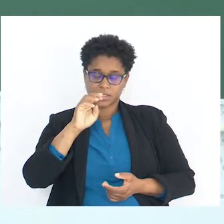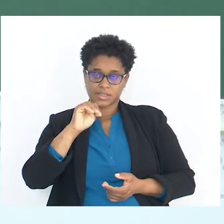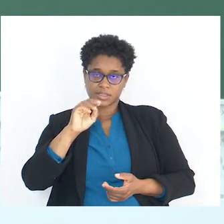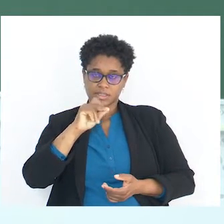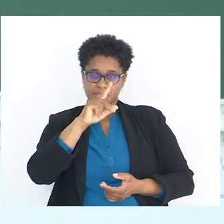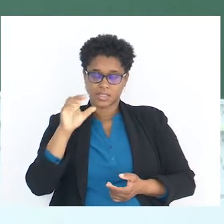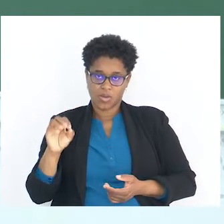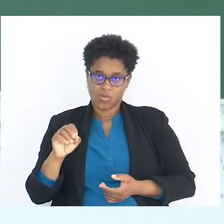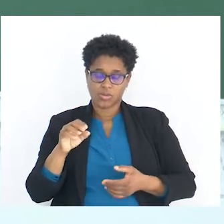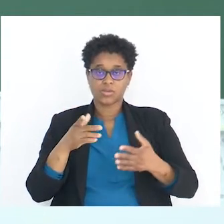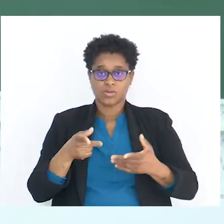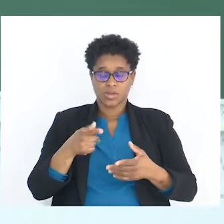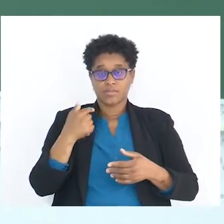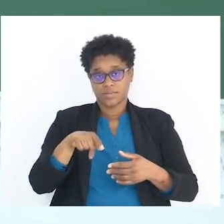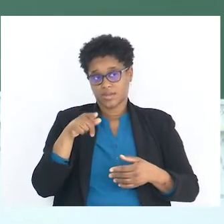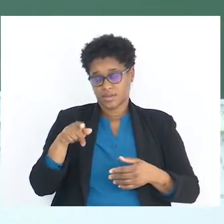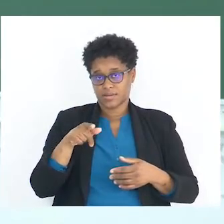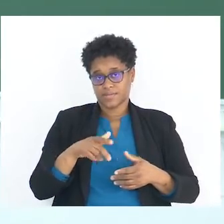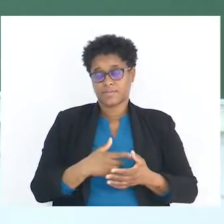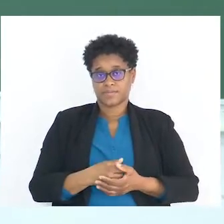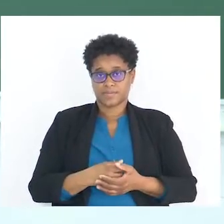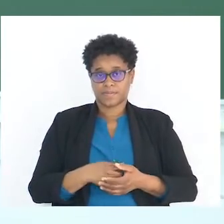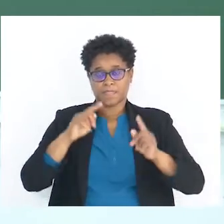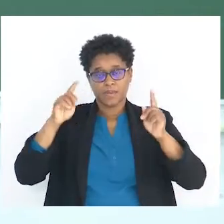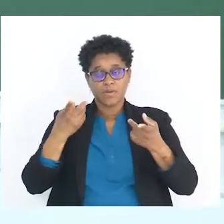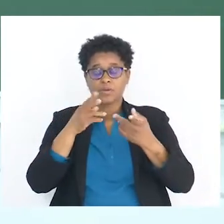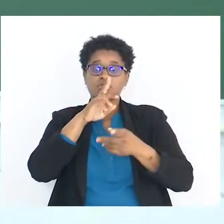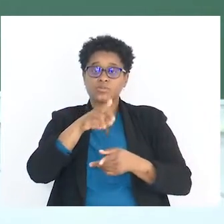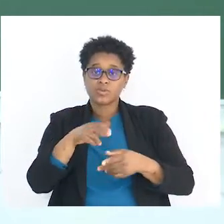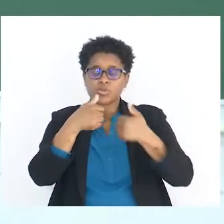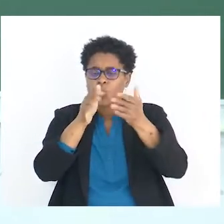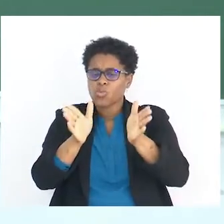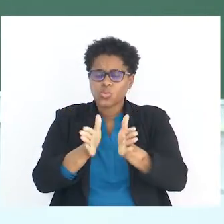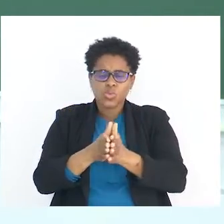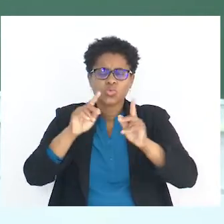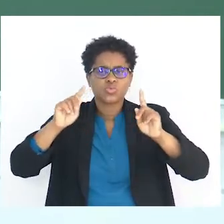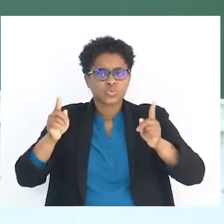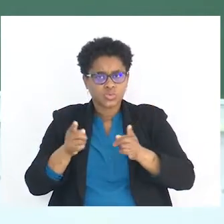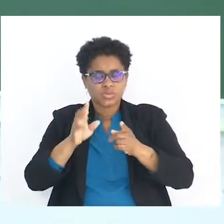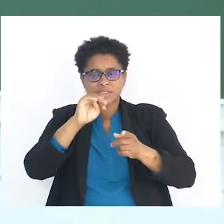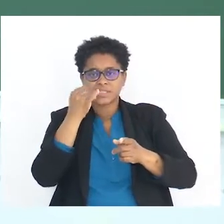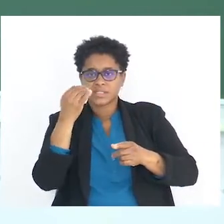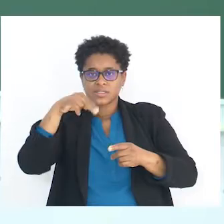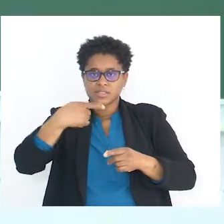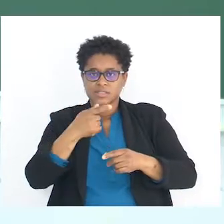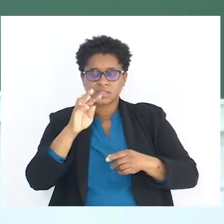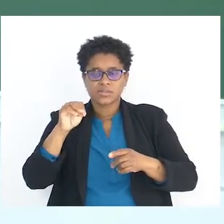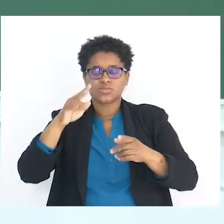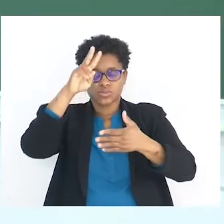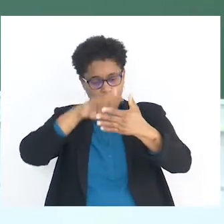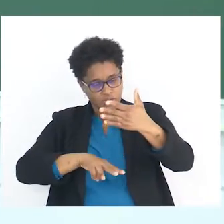Ok? Então, tens aqui o resultado, o todo, da síntese do texto